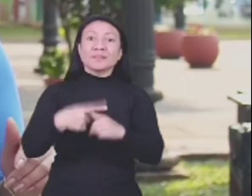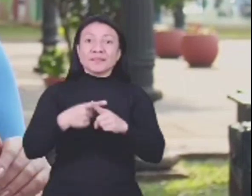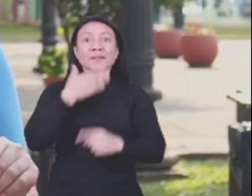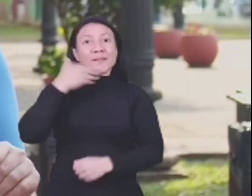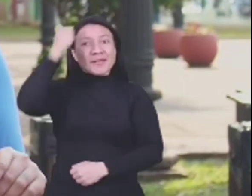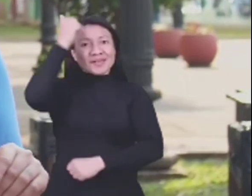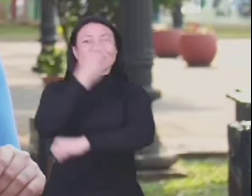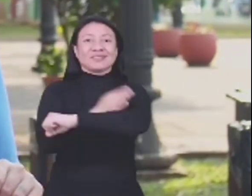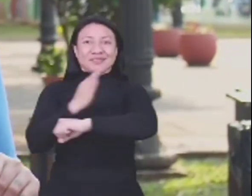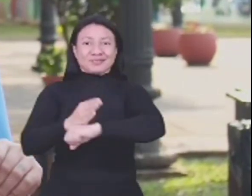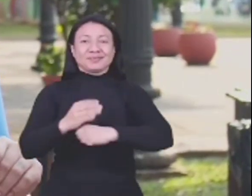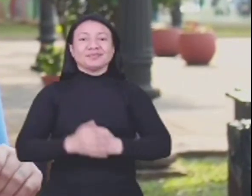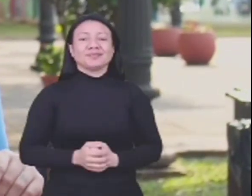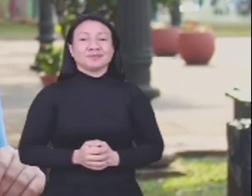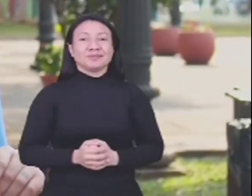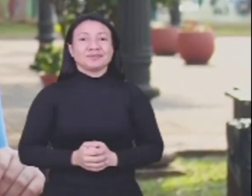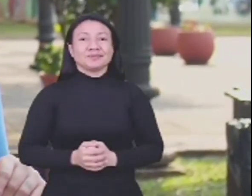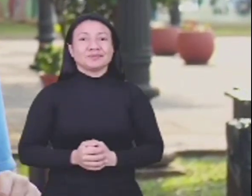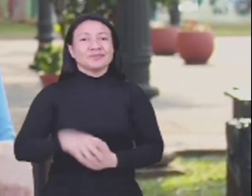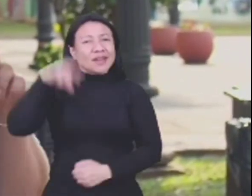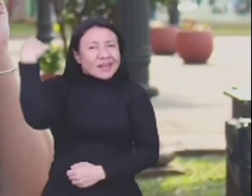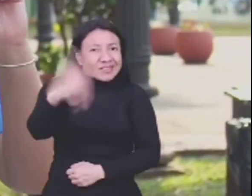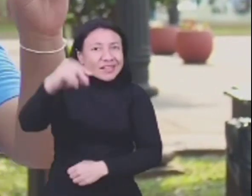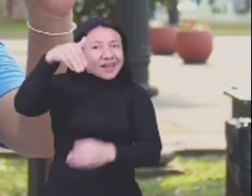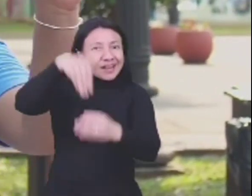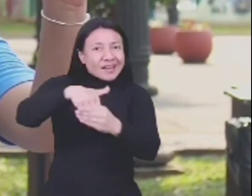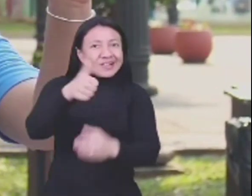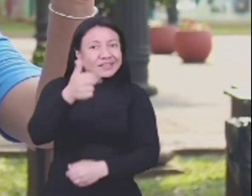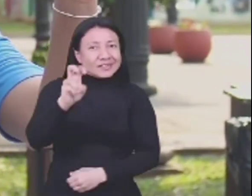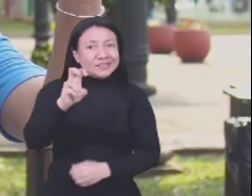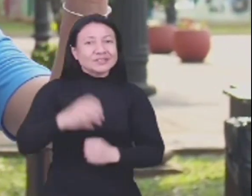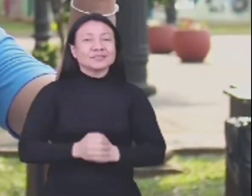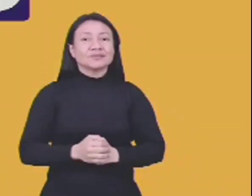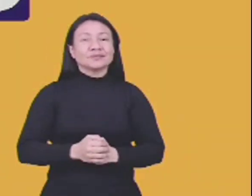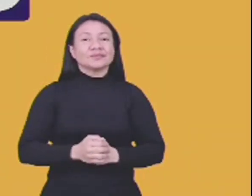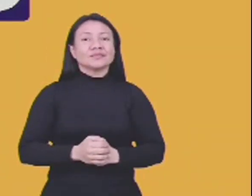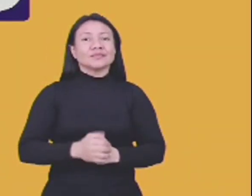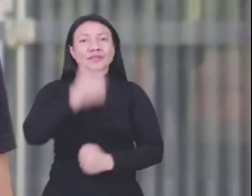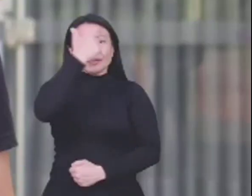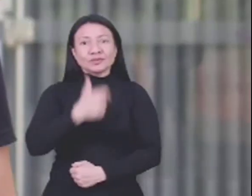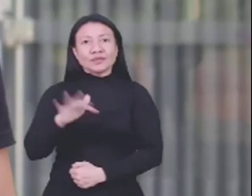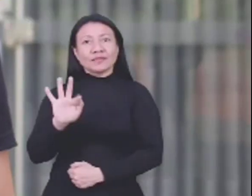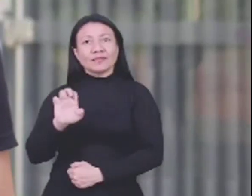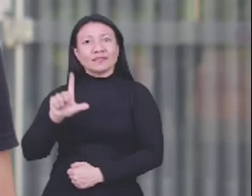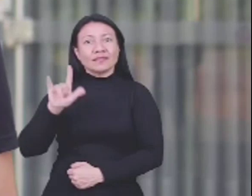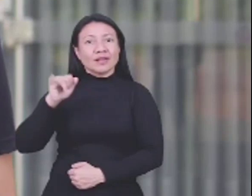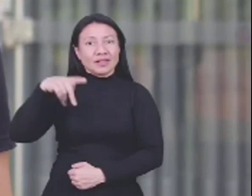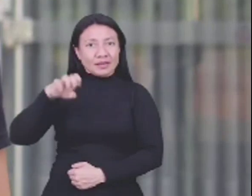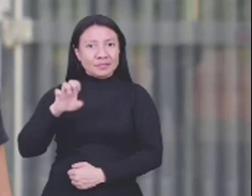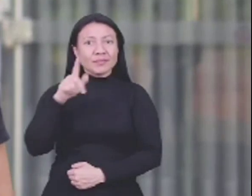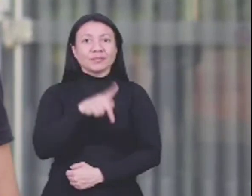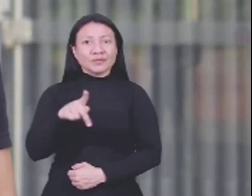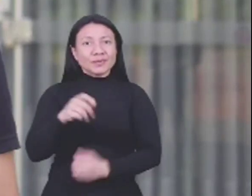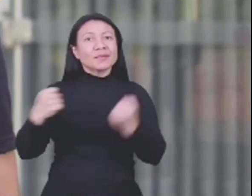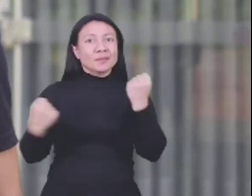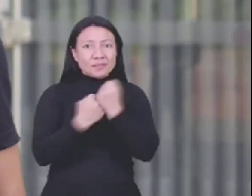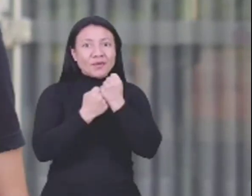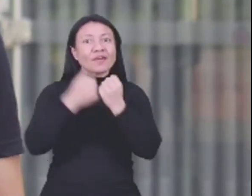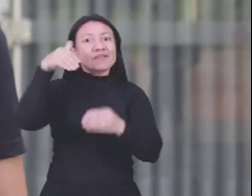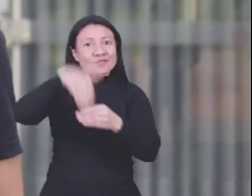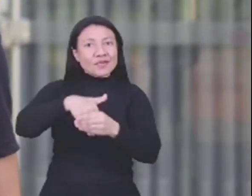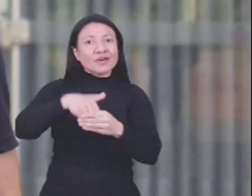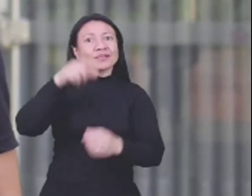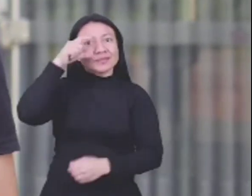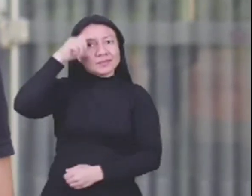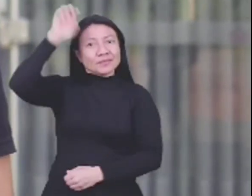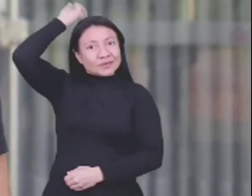sei que eles são os melhores para Francisco Beltrão. E dá-lhe 15! Sou Felipe, sou professor e apoio e